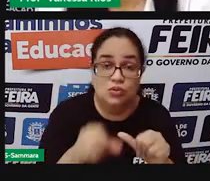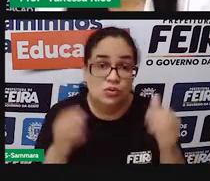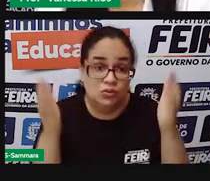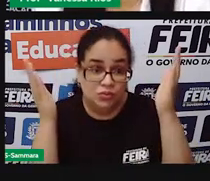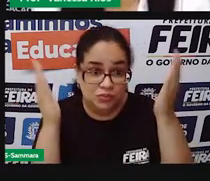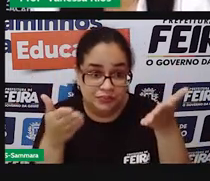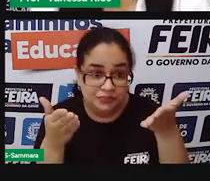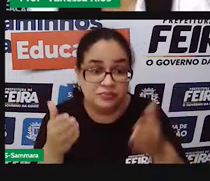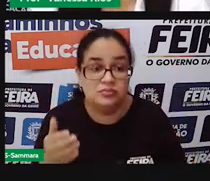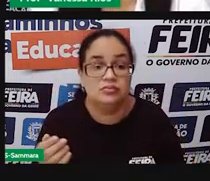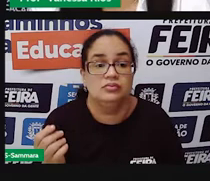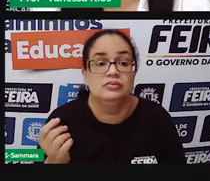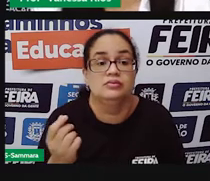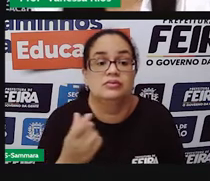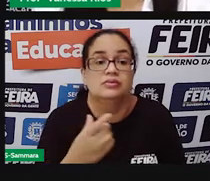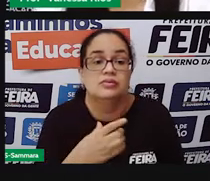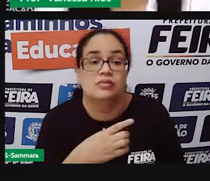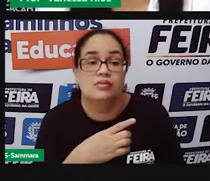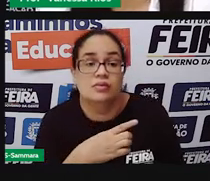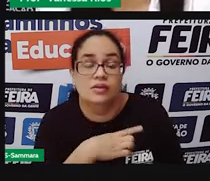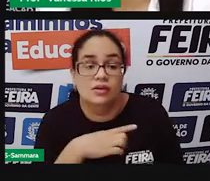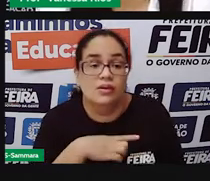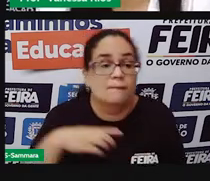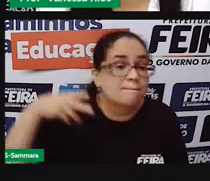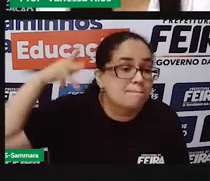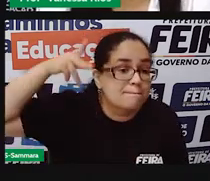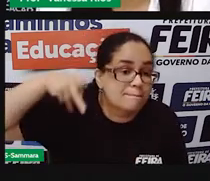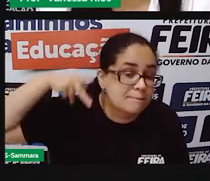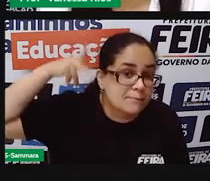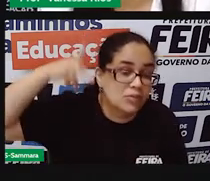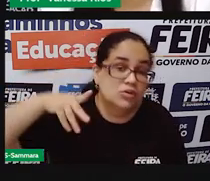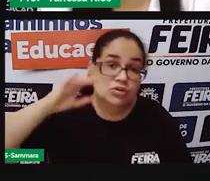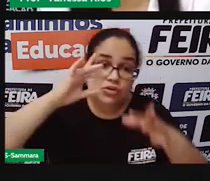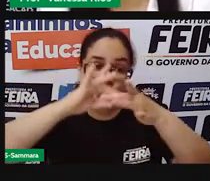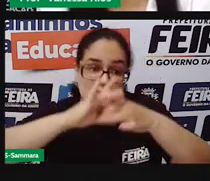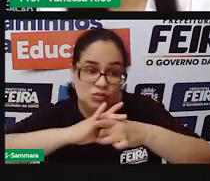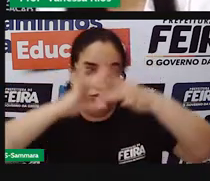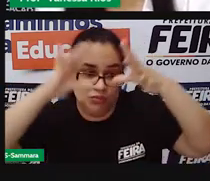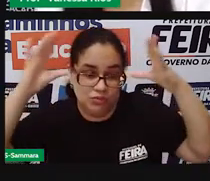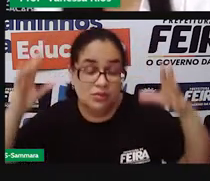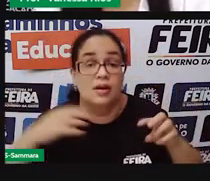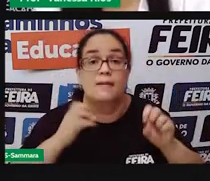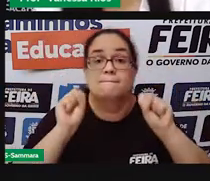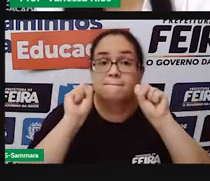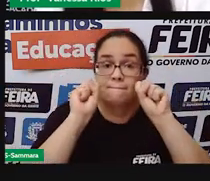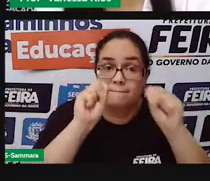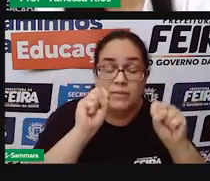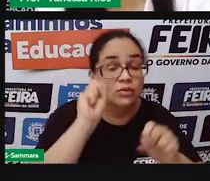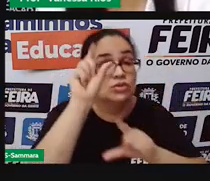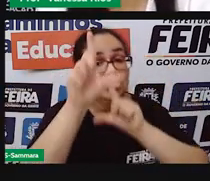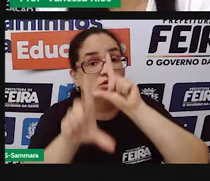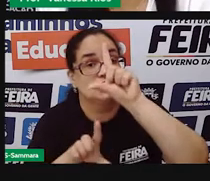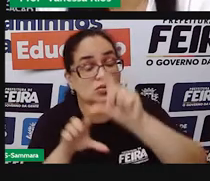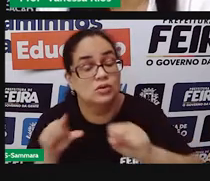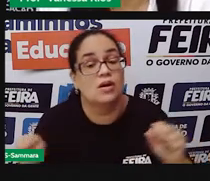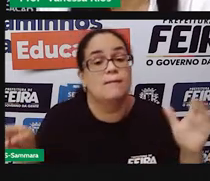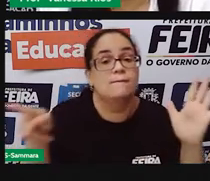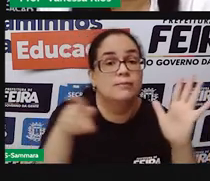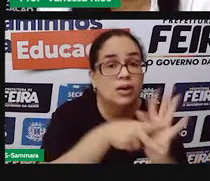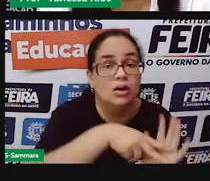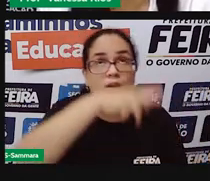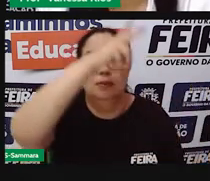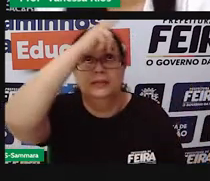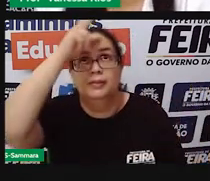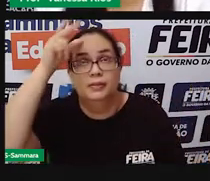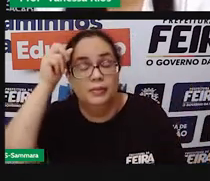nós contamos com um sistema político democrático, onde a gente pode escolher os nossos representantes